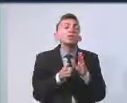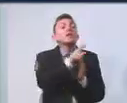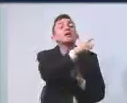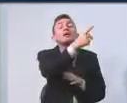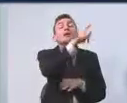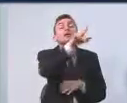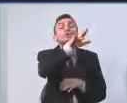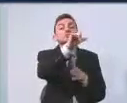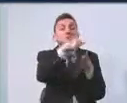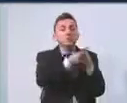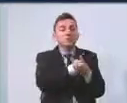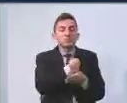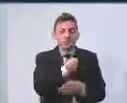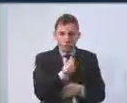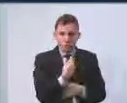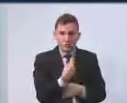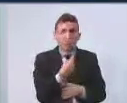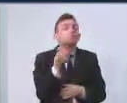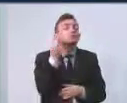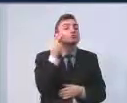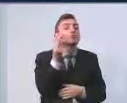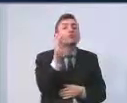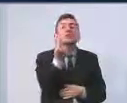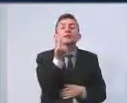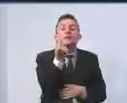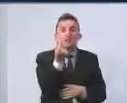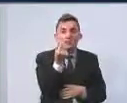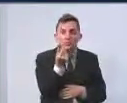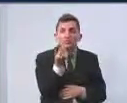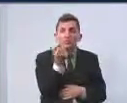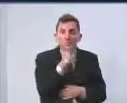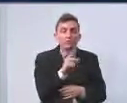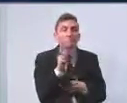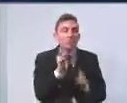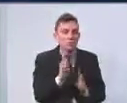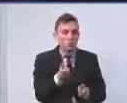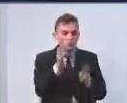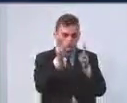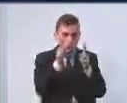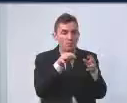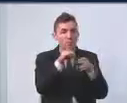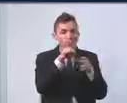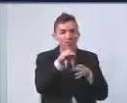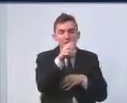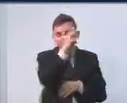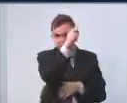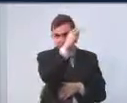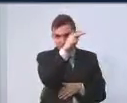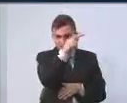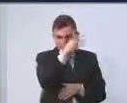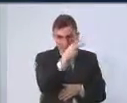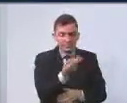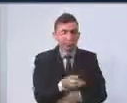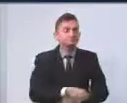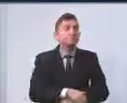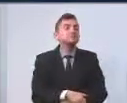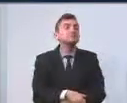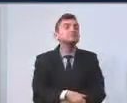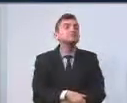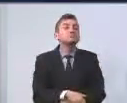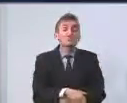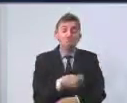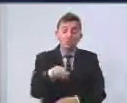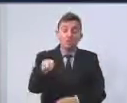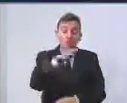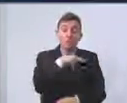colega, no sentido dos recursos necessários para a continuidade dos programas que ela elencou. Nós